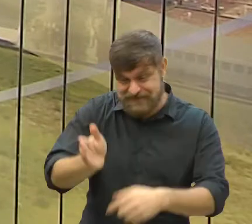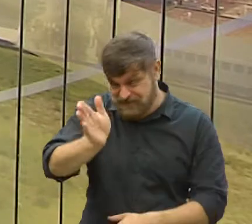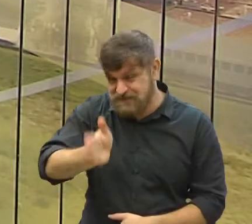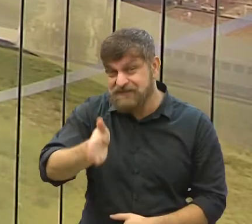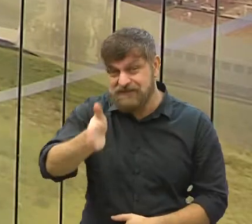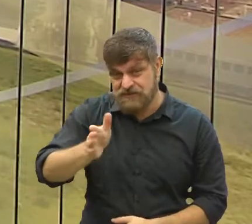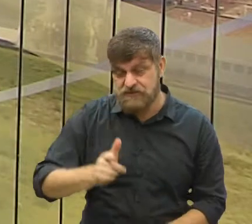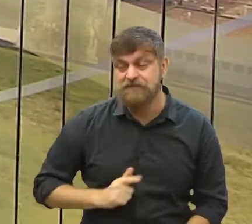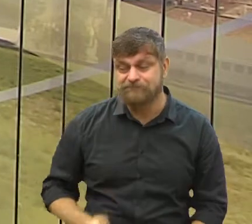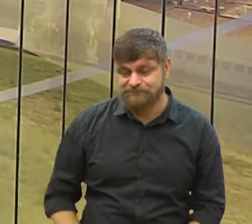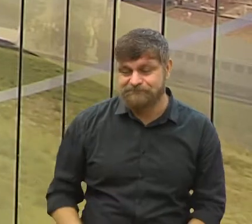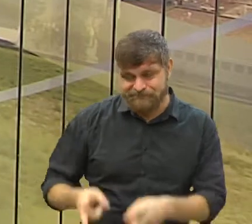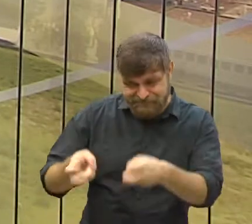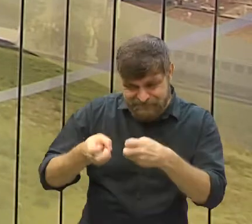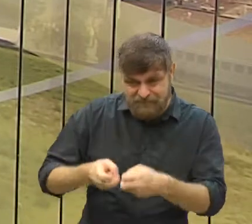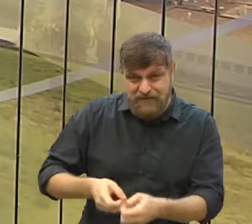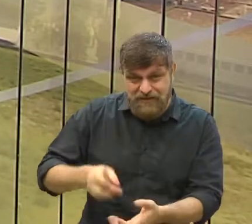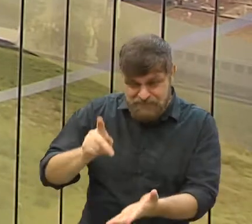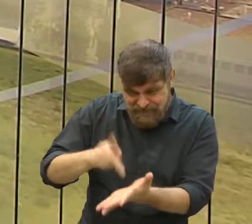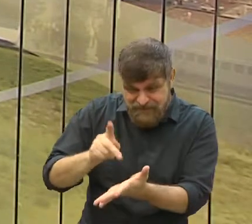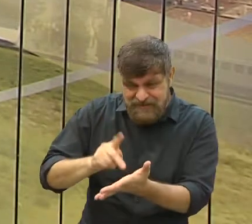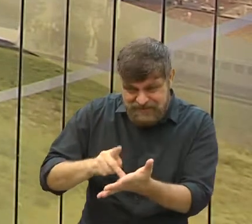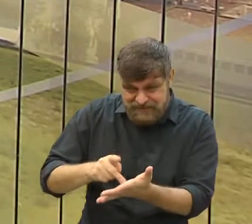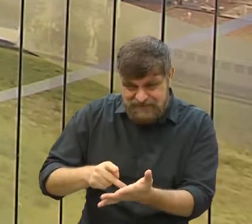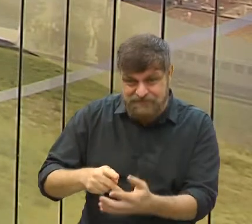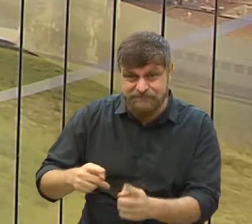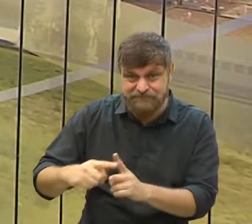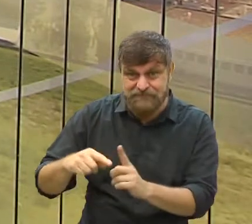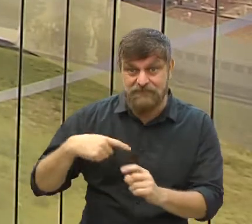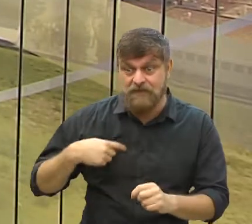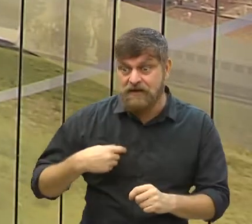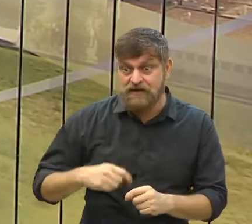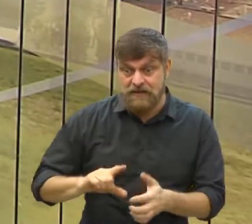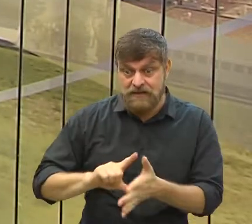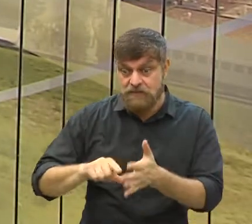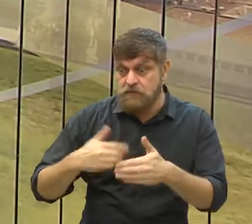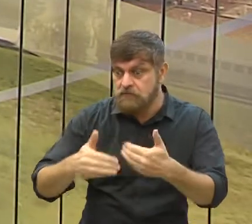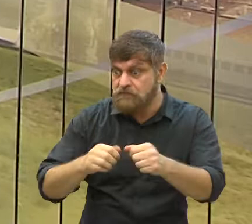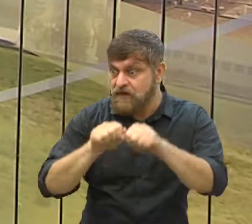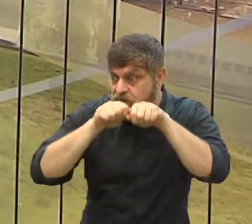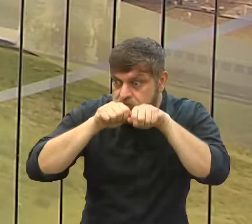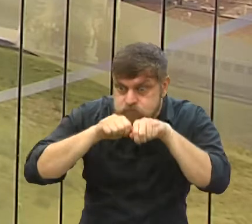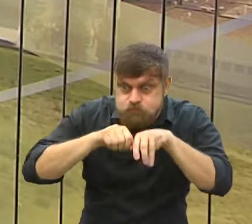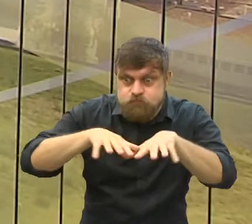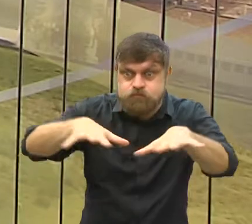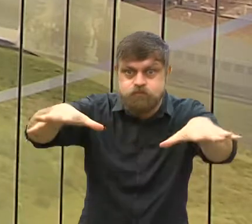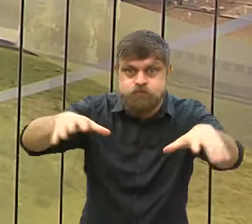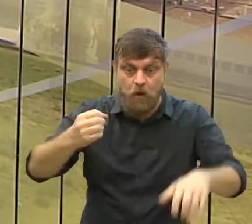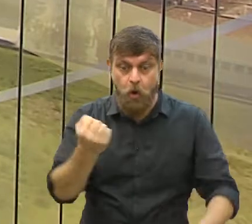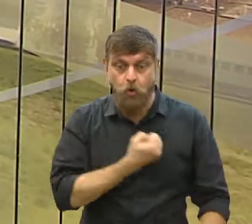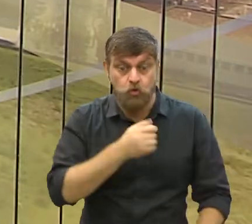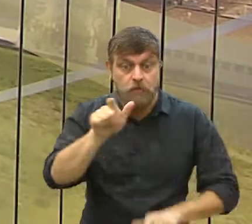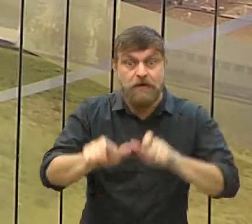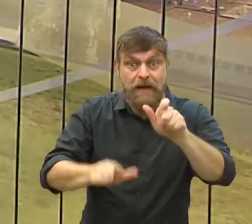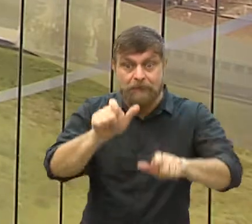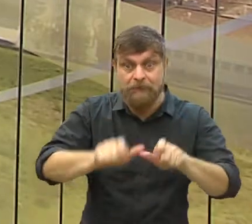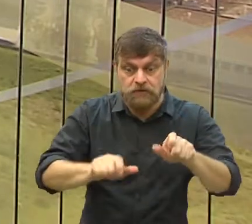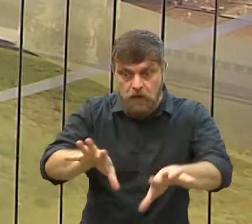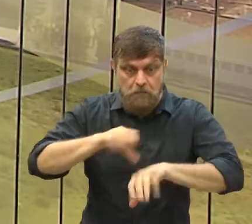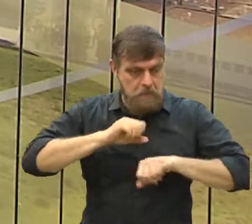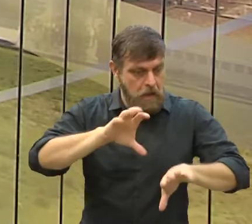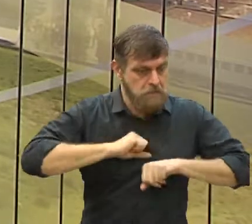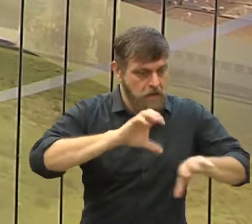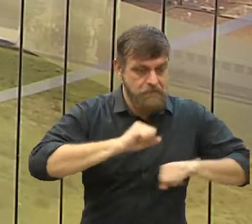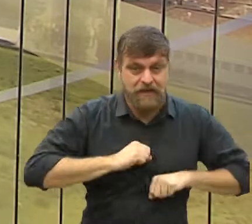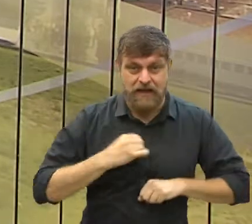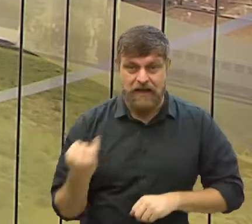casos que já foram dados como positivos, mas no futuro bem próximo nós teremos uma explosão desses casos. Então é importante que a